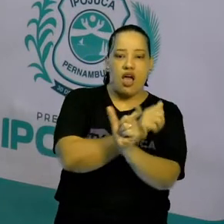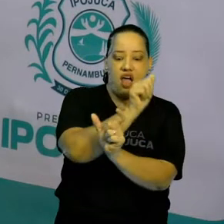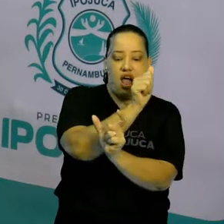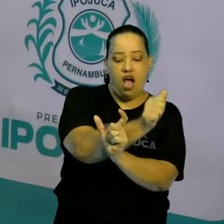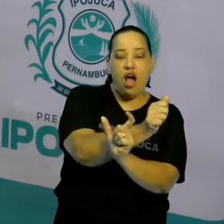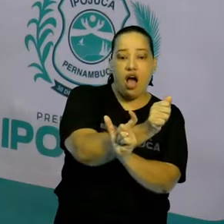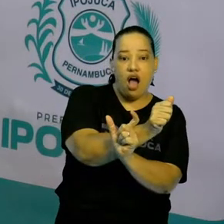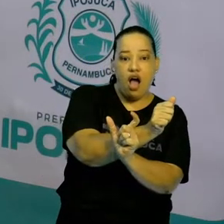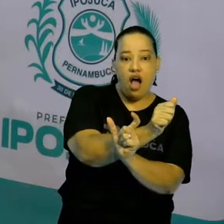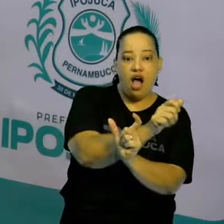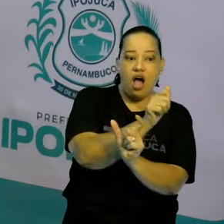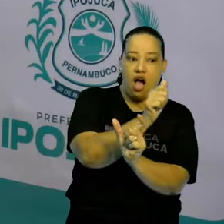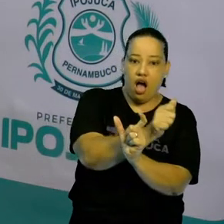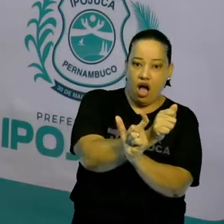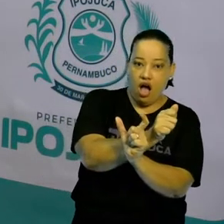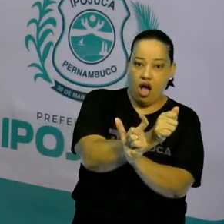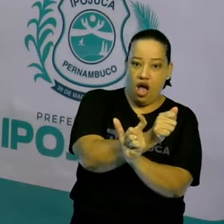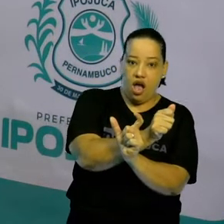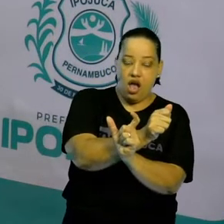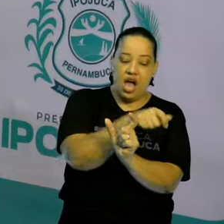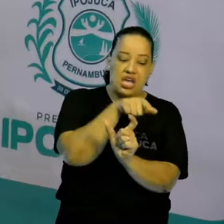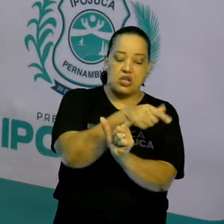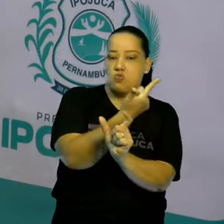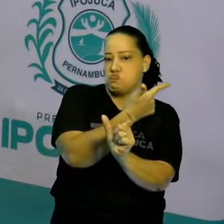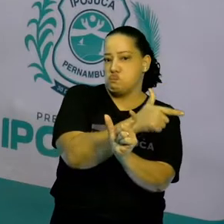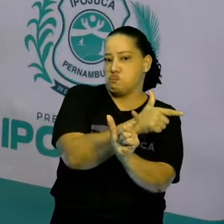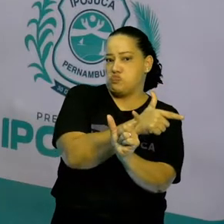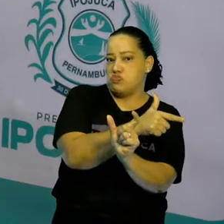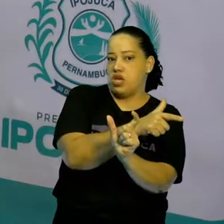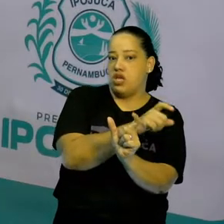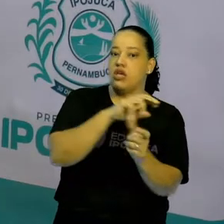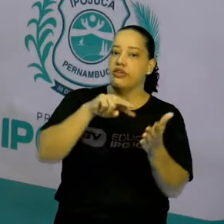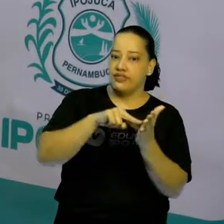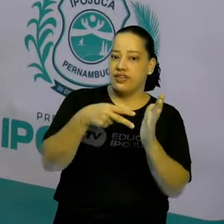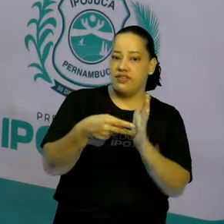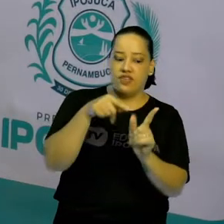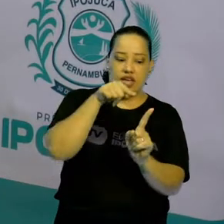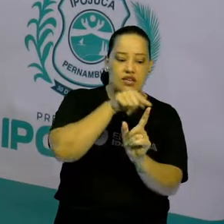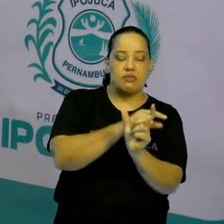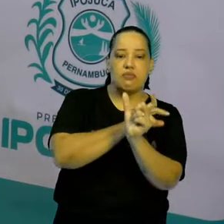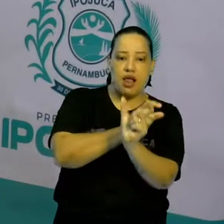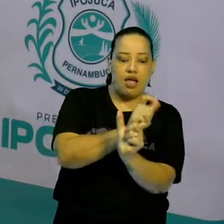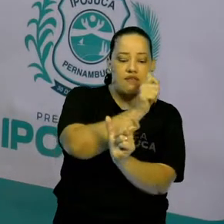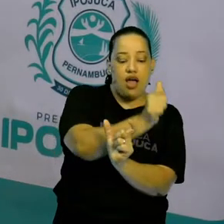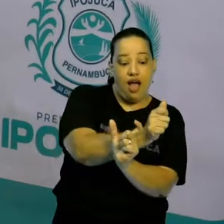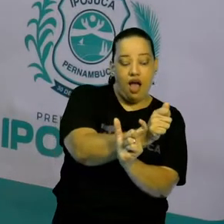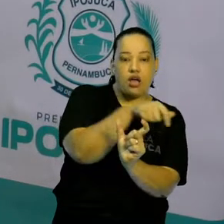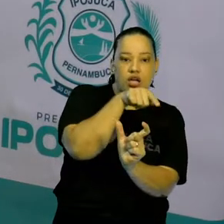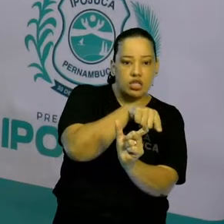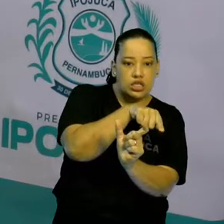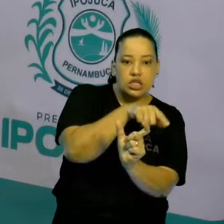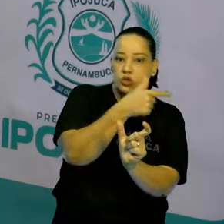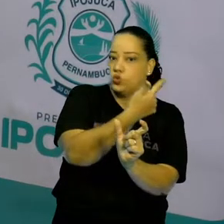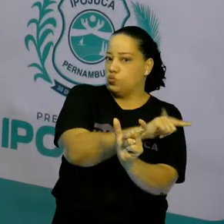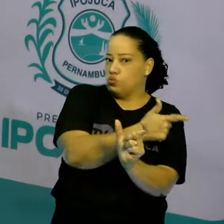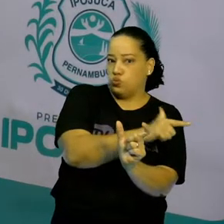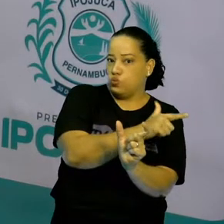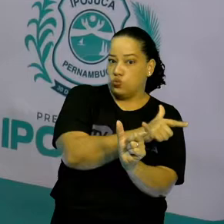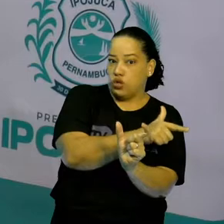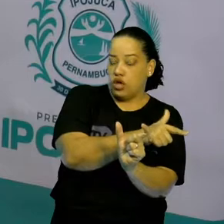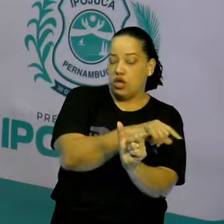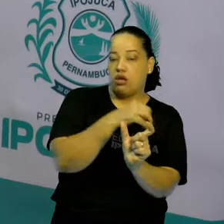existe, significa ausência? Pois é exatamente isso que significa. Quando eu falo de